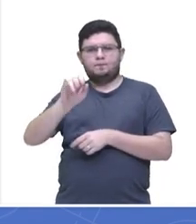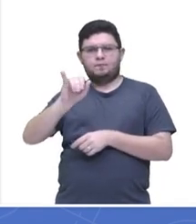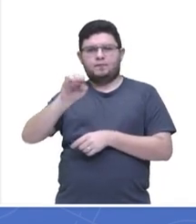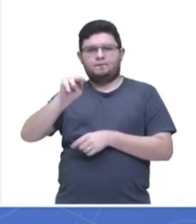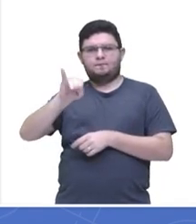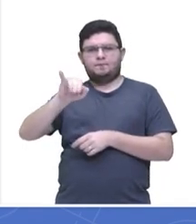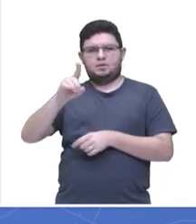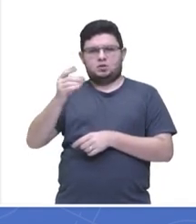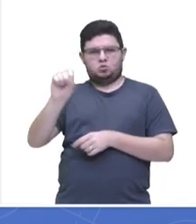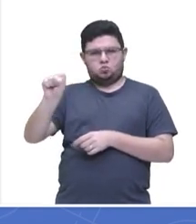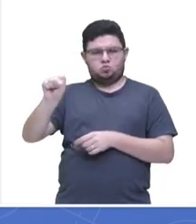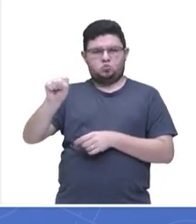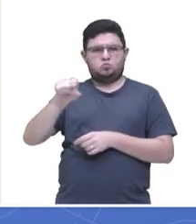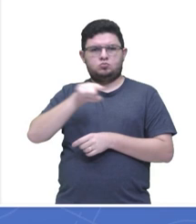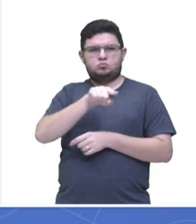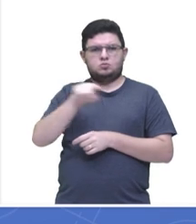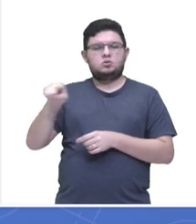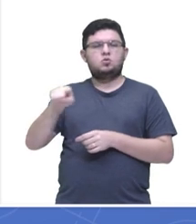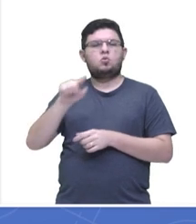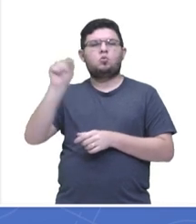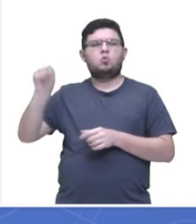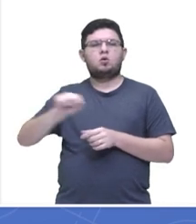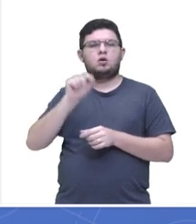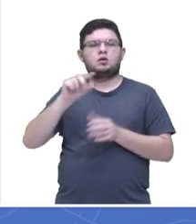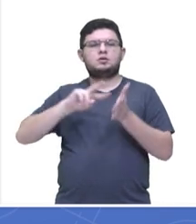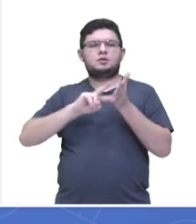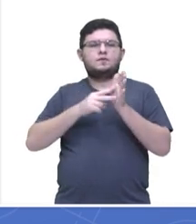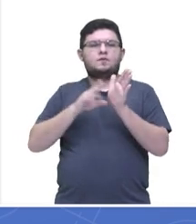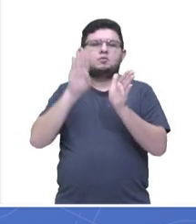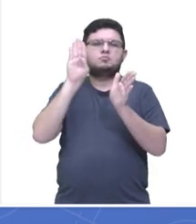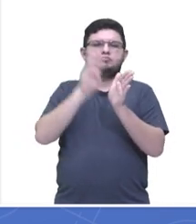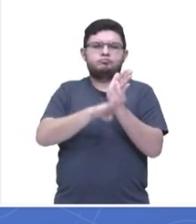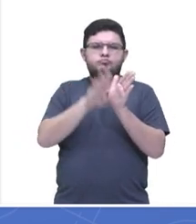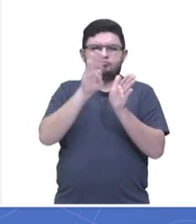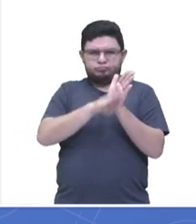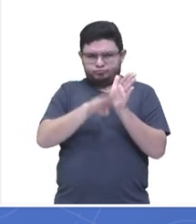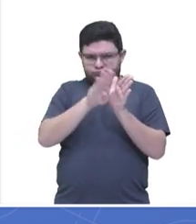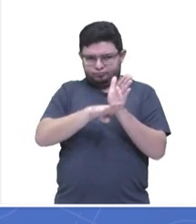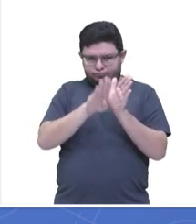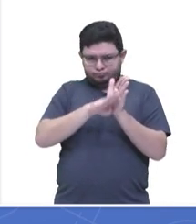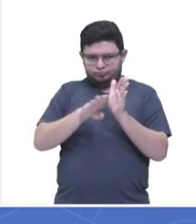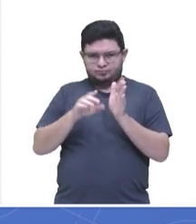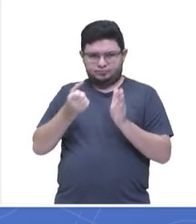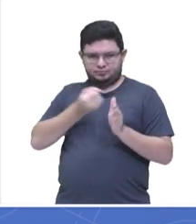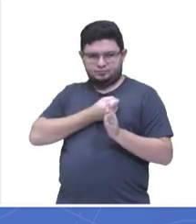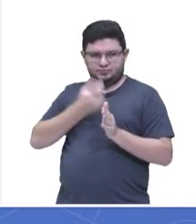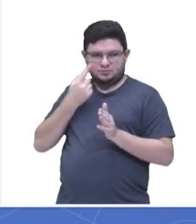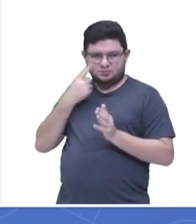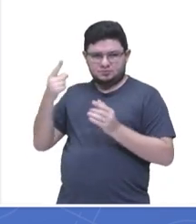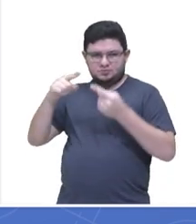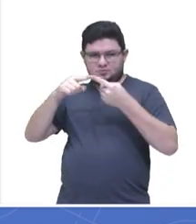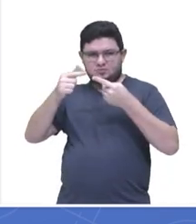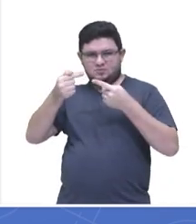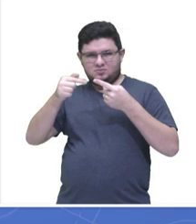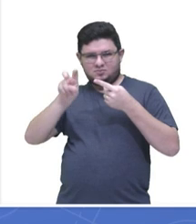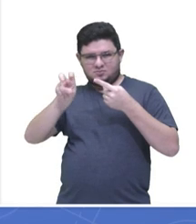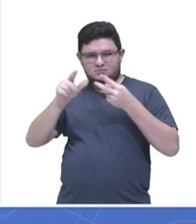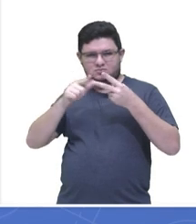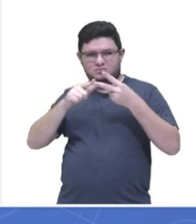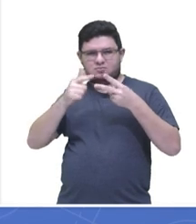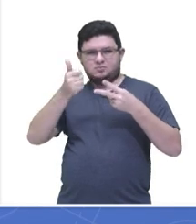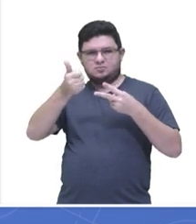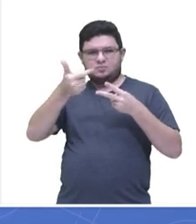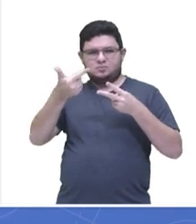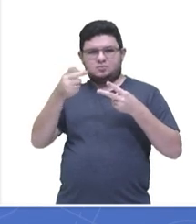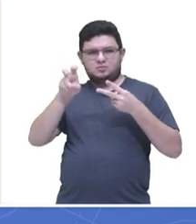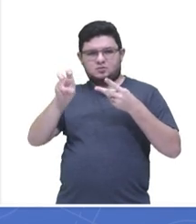dizer que eles vão ser excluídos dessa quantidade, tá? Ok. A média aritmética dos 47